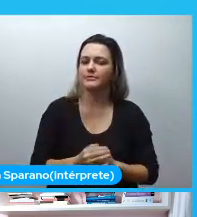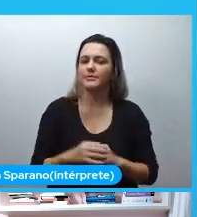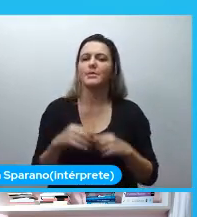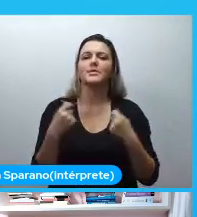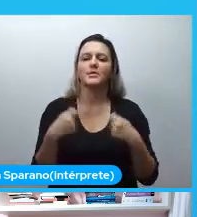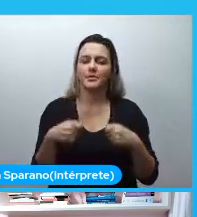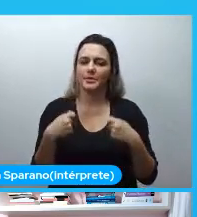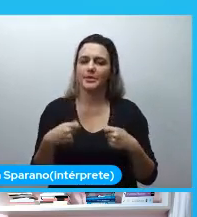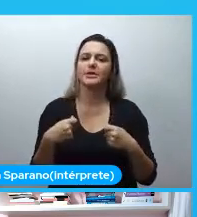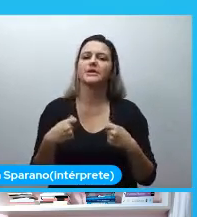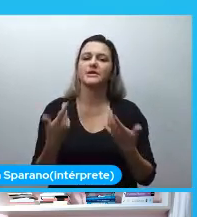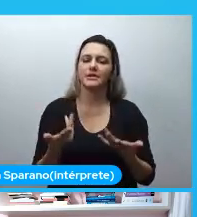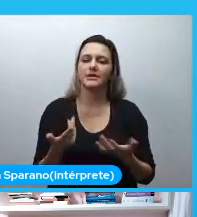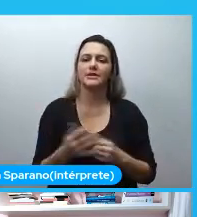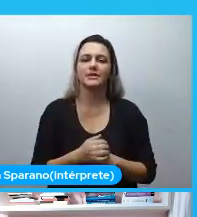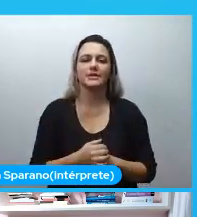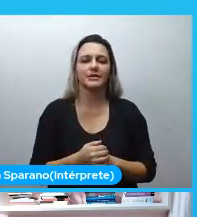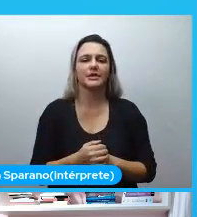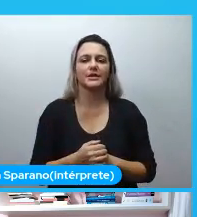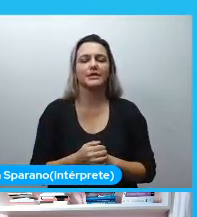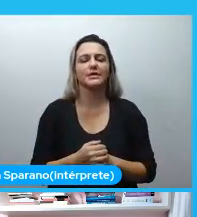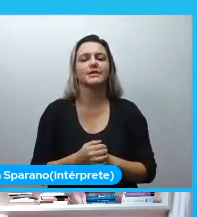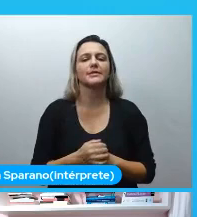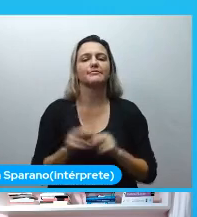desse rolê de comunidade.